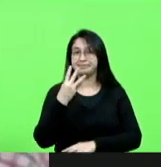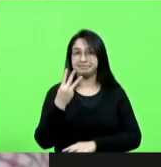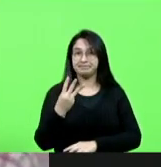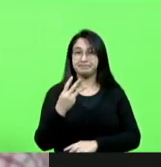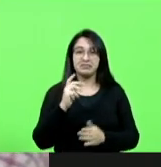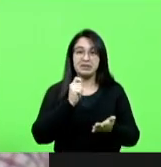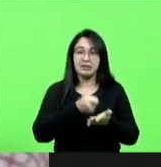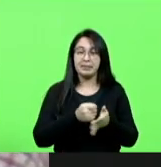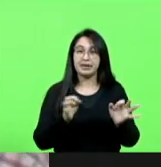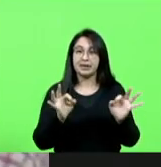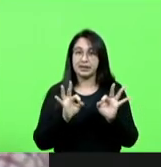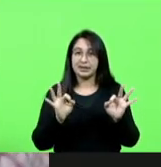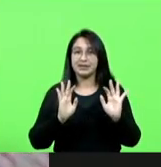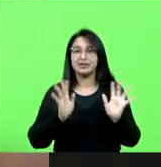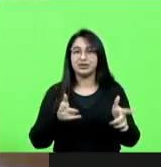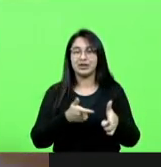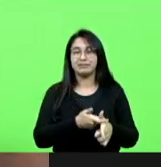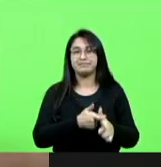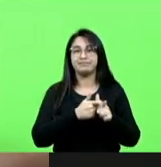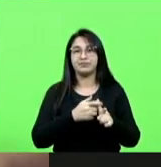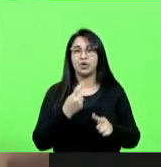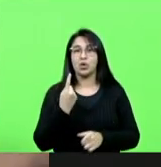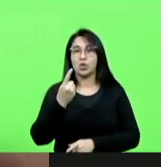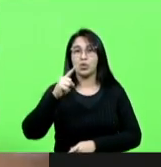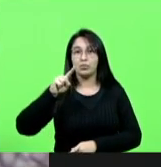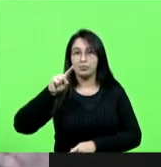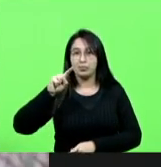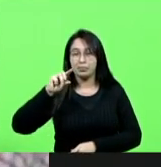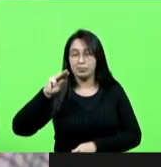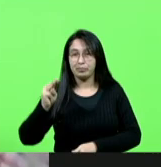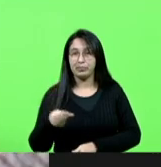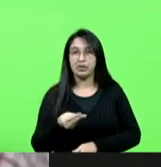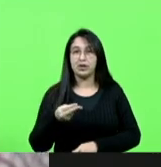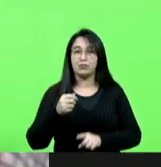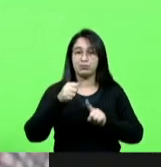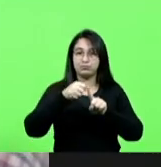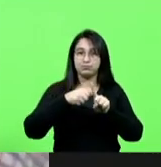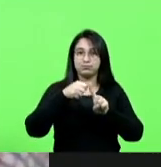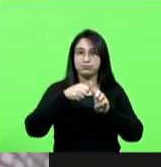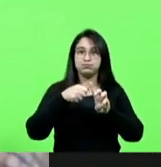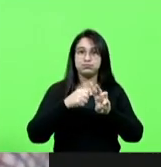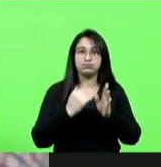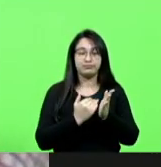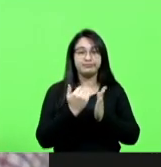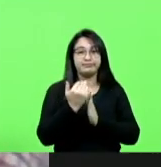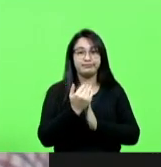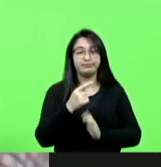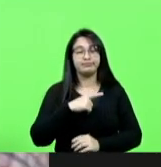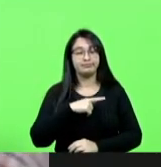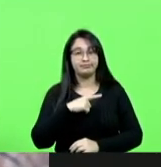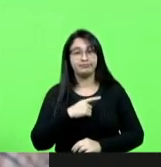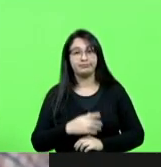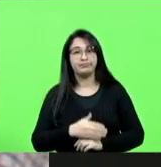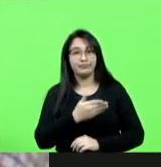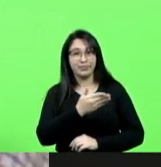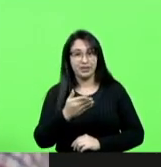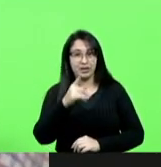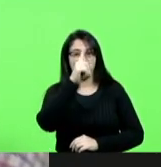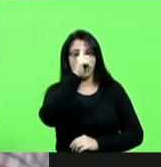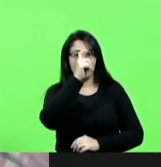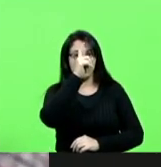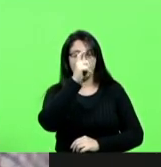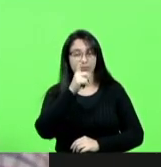mais de um milhão e duzentos mil reais por mês, que a entidade que toca o Hospital Materno Infantil está tendo que